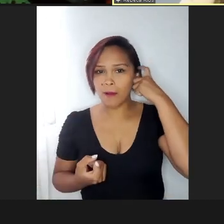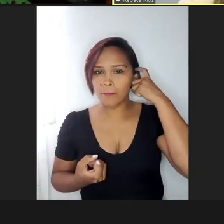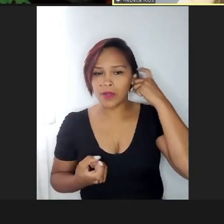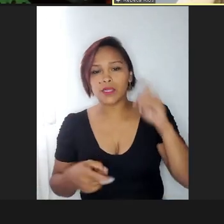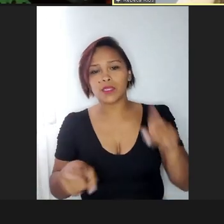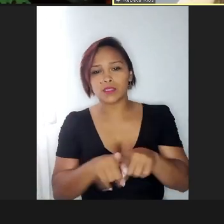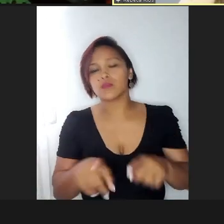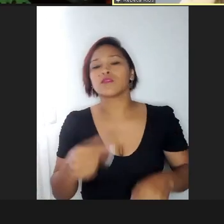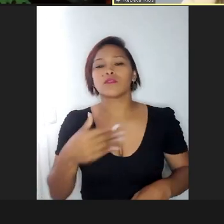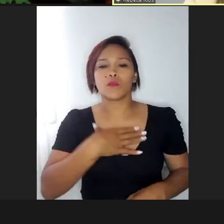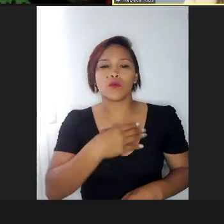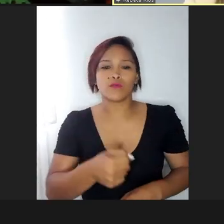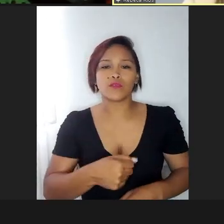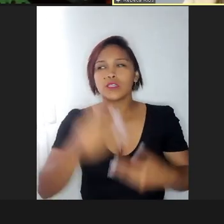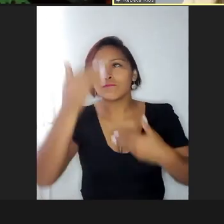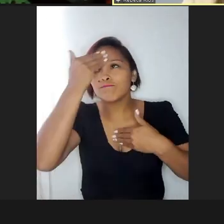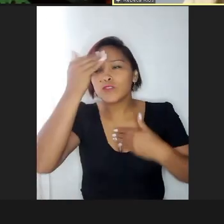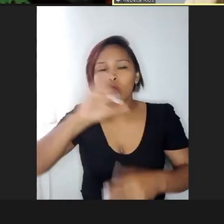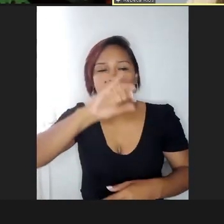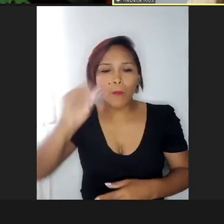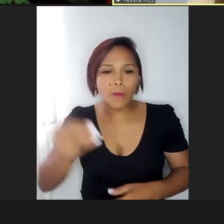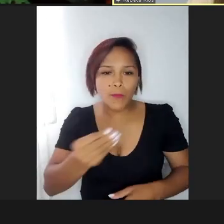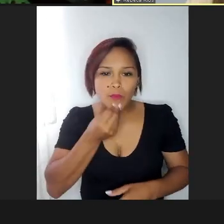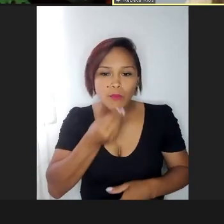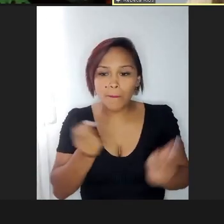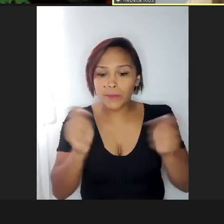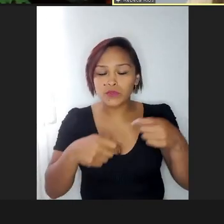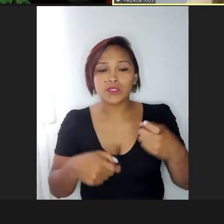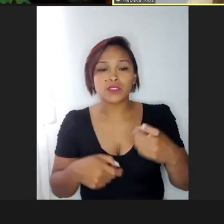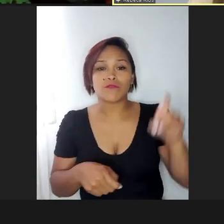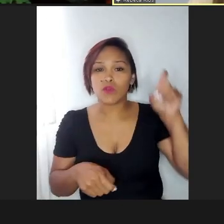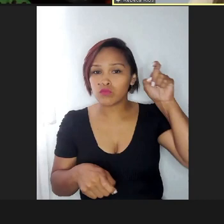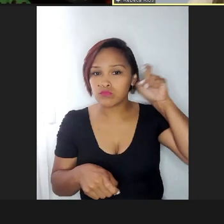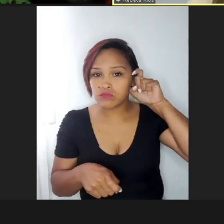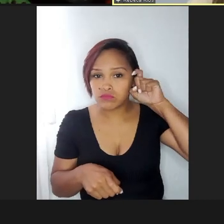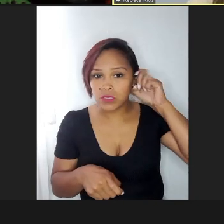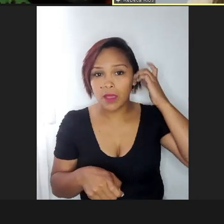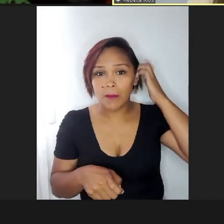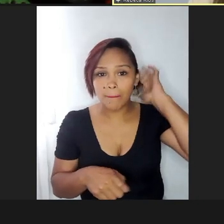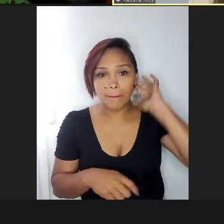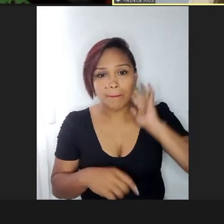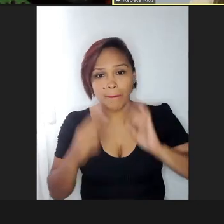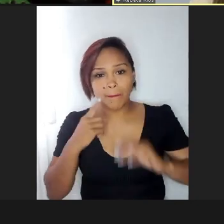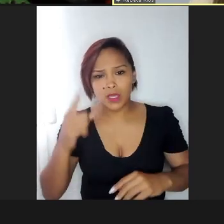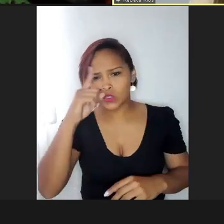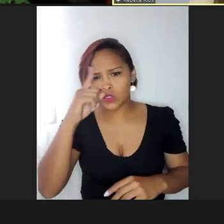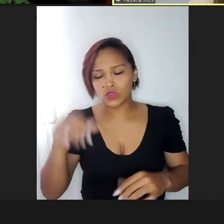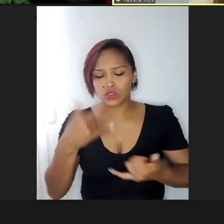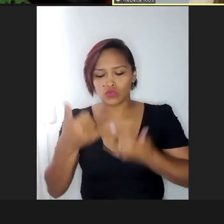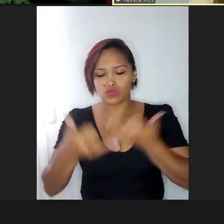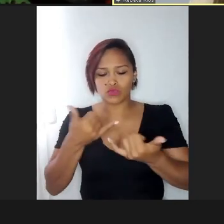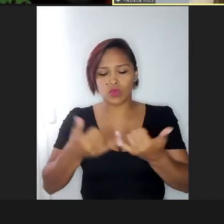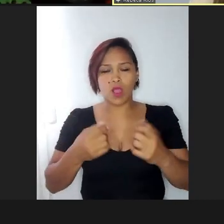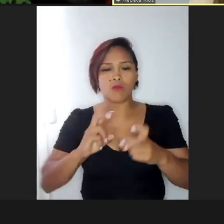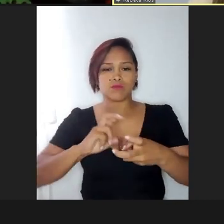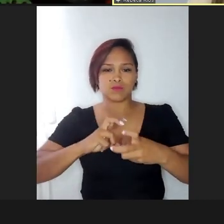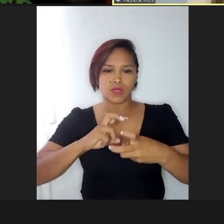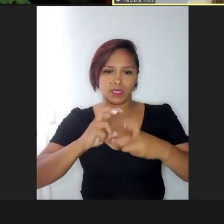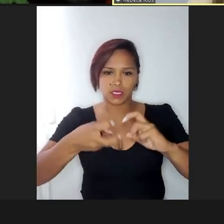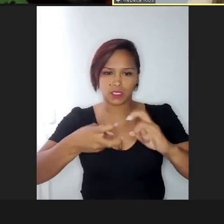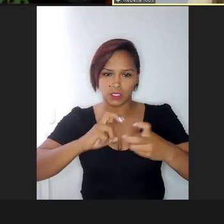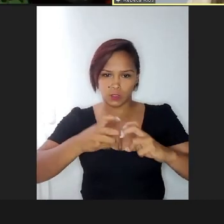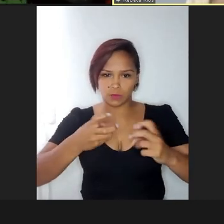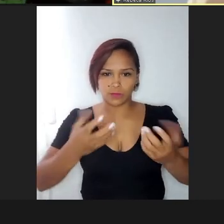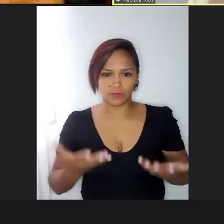muito por ele ter a oportunidade de estar com esse aparelho, mas um dia o João estava num parquinho, e